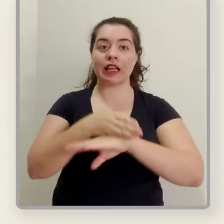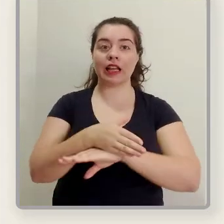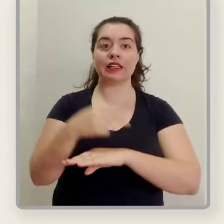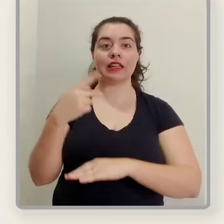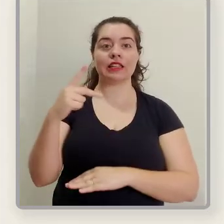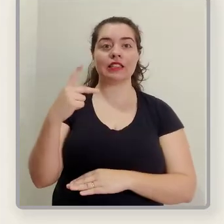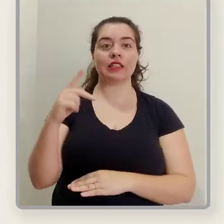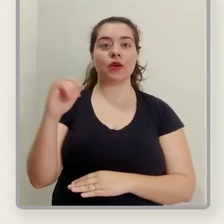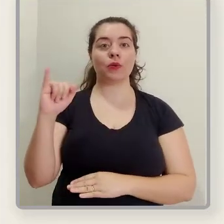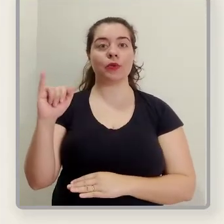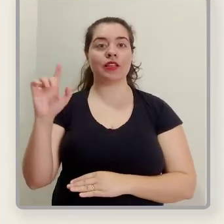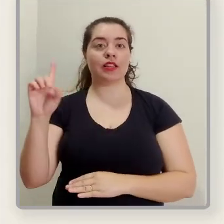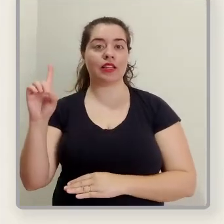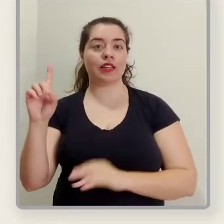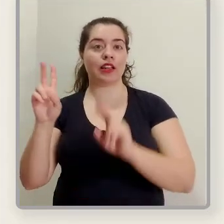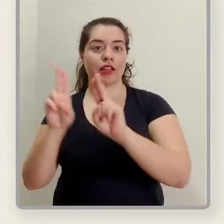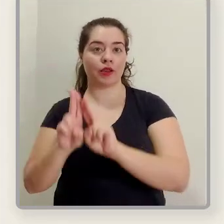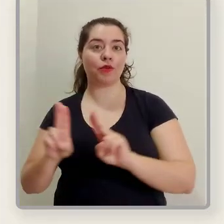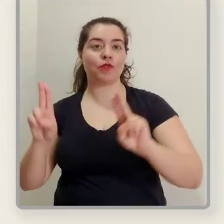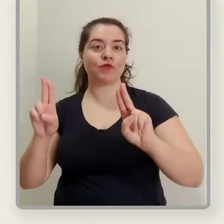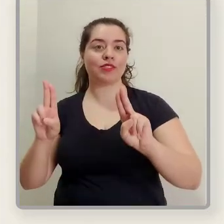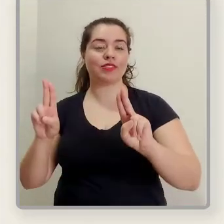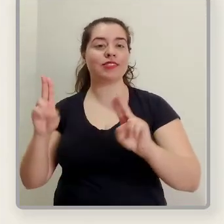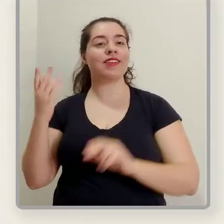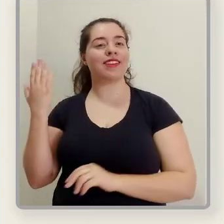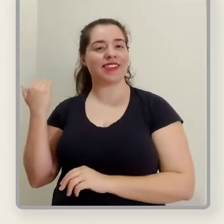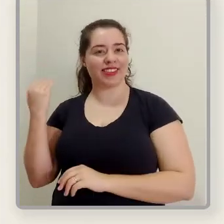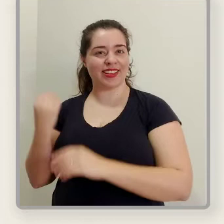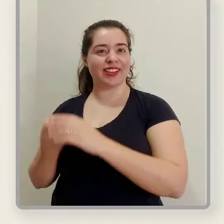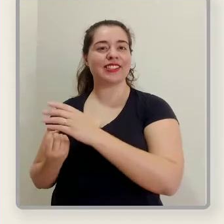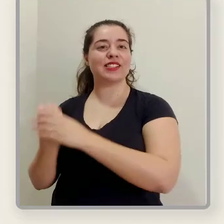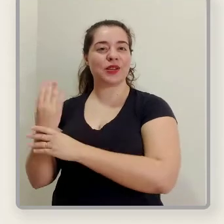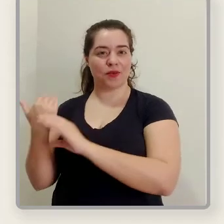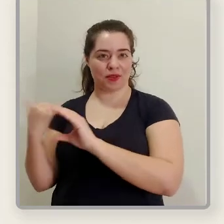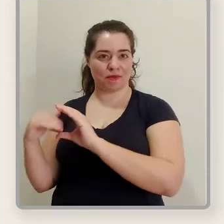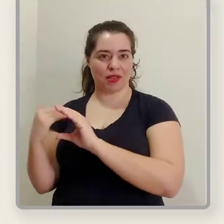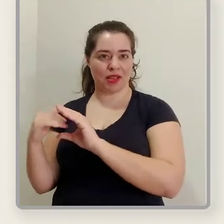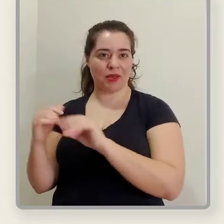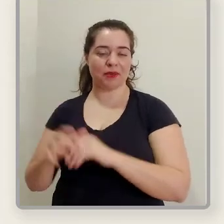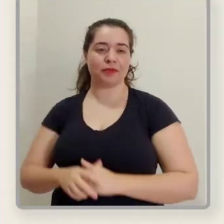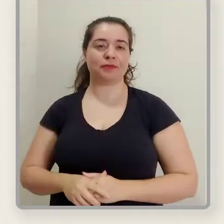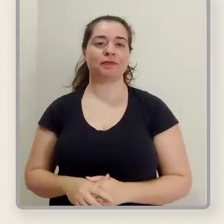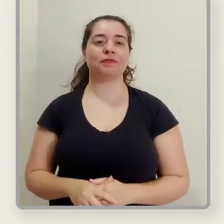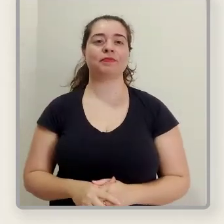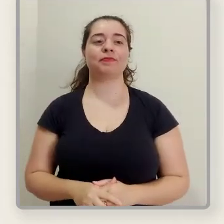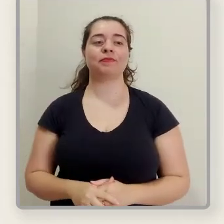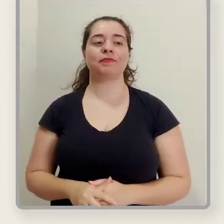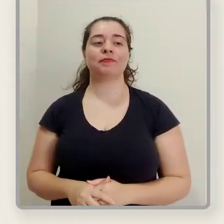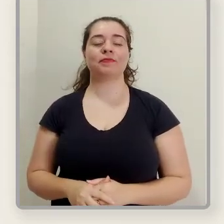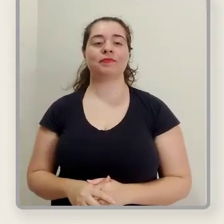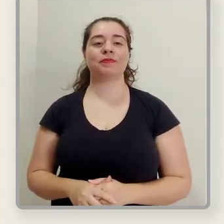entrar com o ID da UFSC, que foi aquele que nós criamos no e-mail institucional,